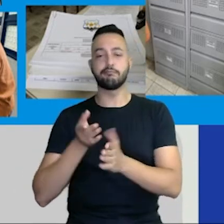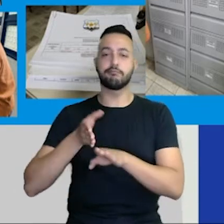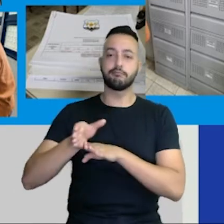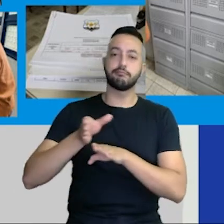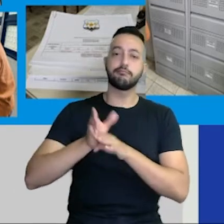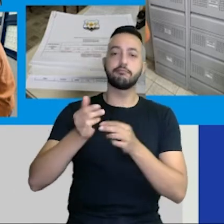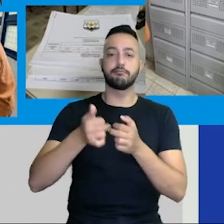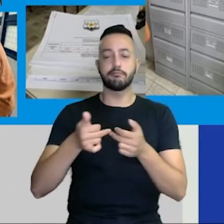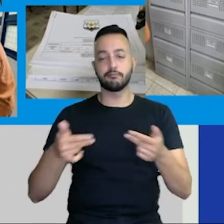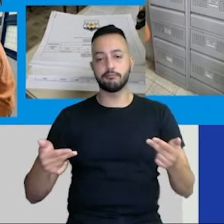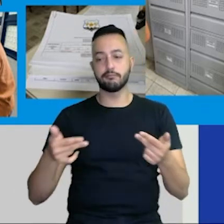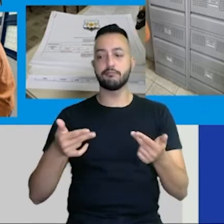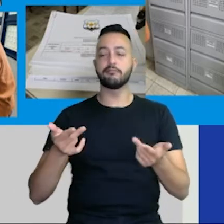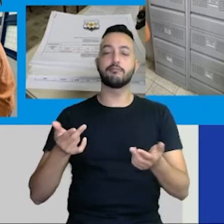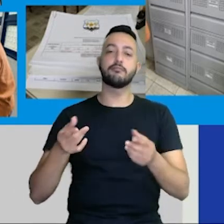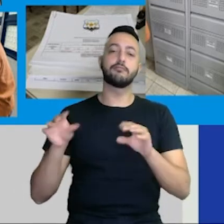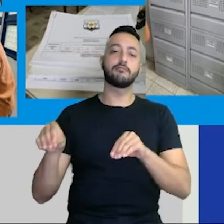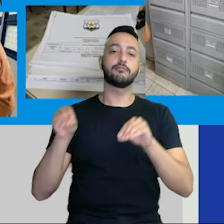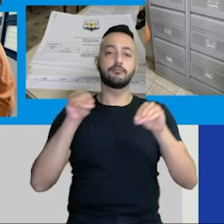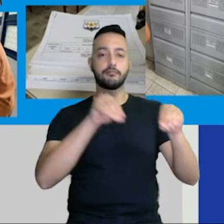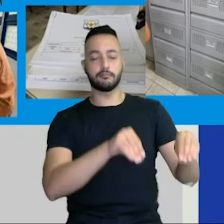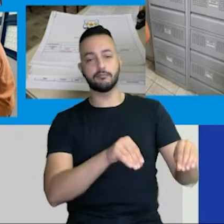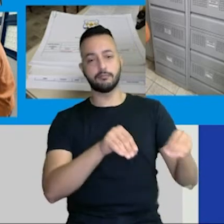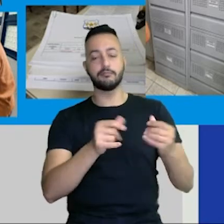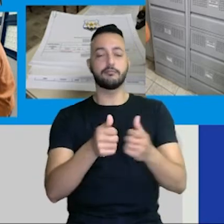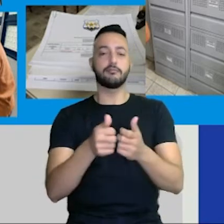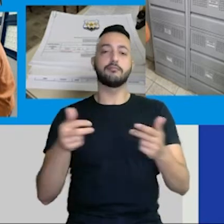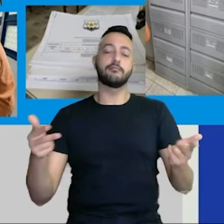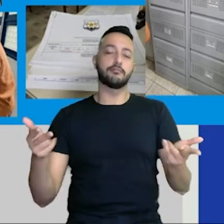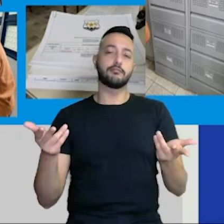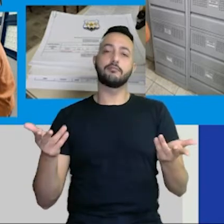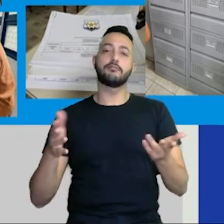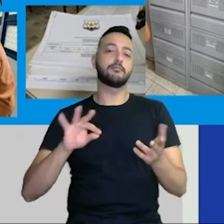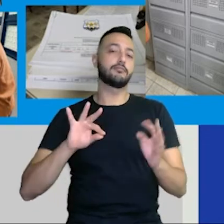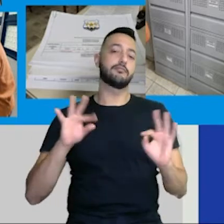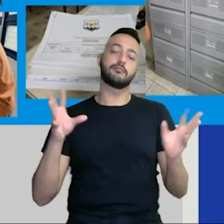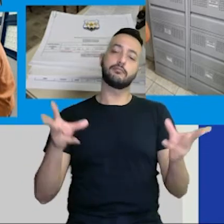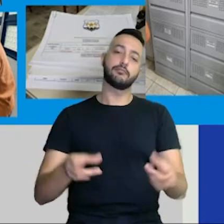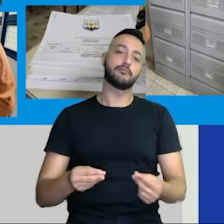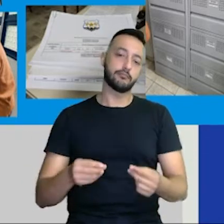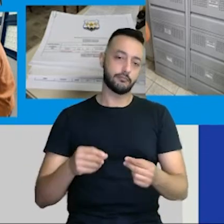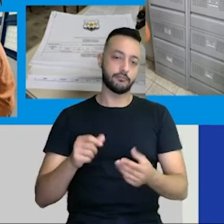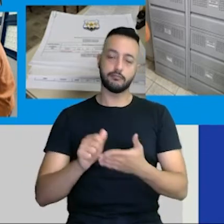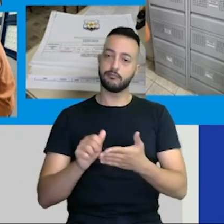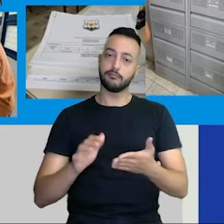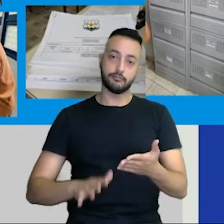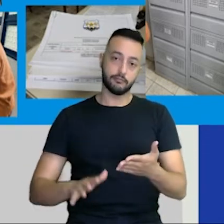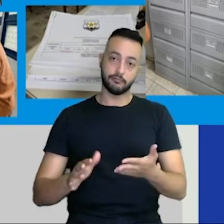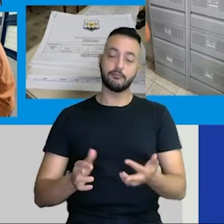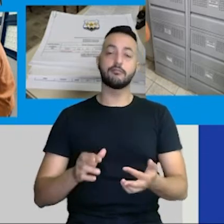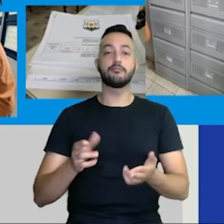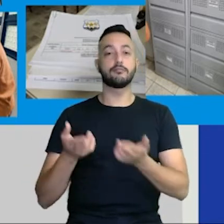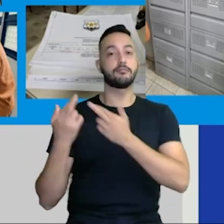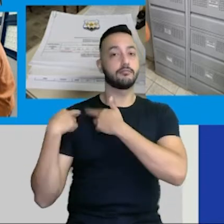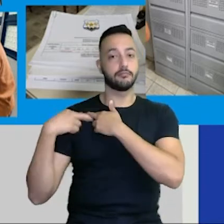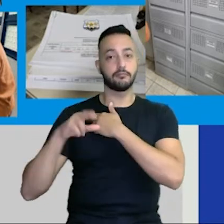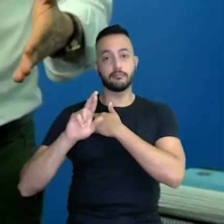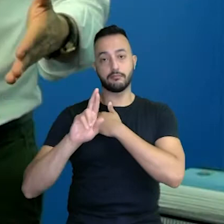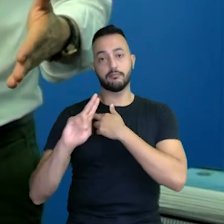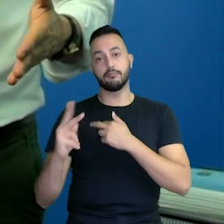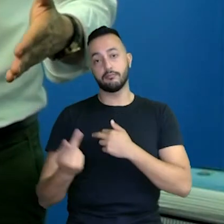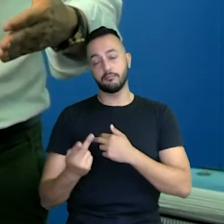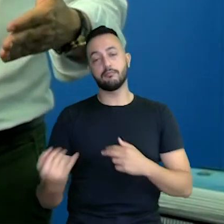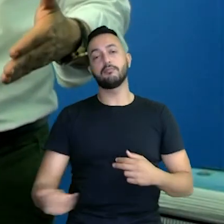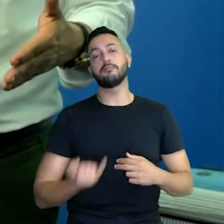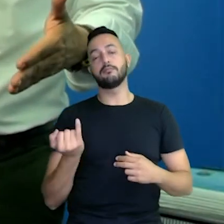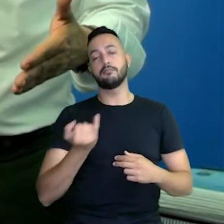remoção, isso tudo são, tudo isso aí são atividades do RH que de